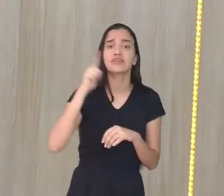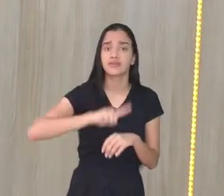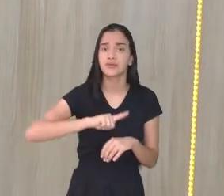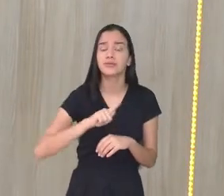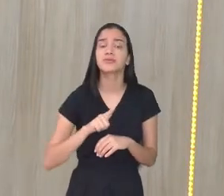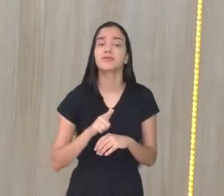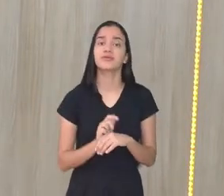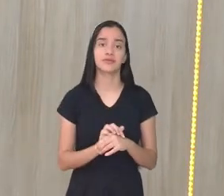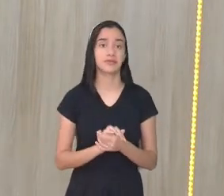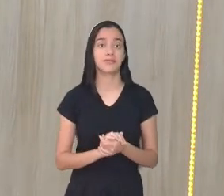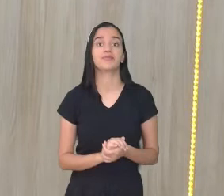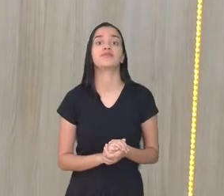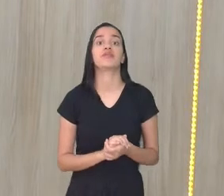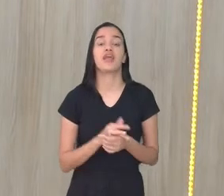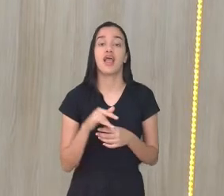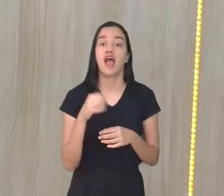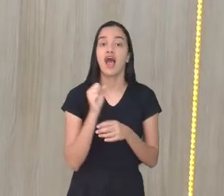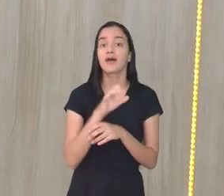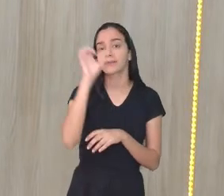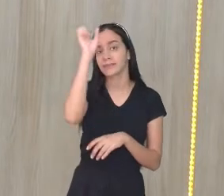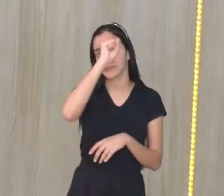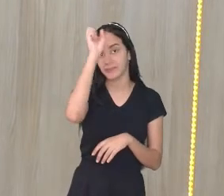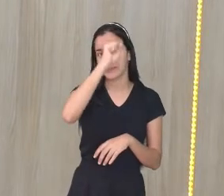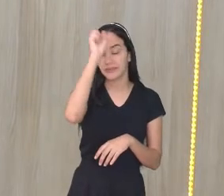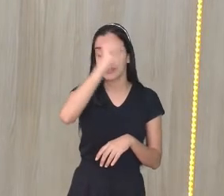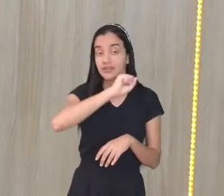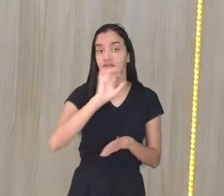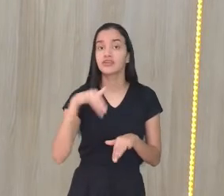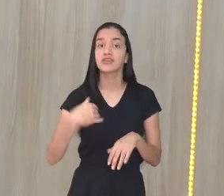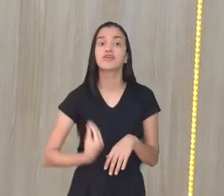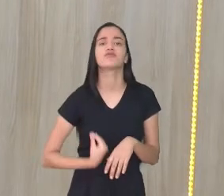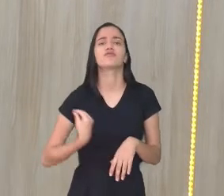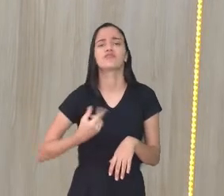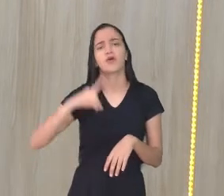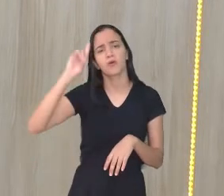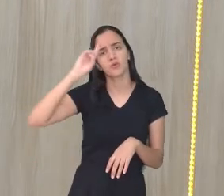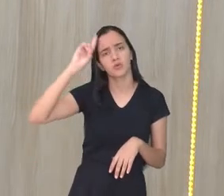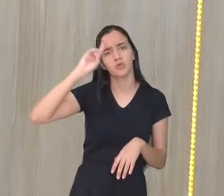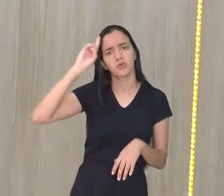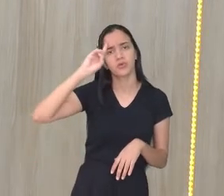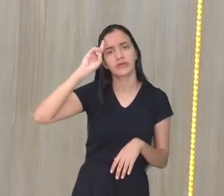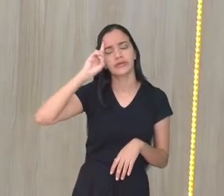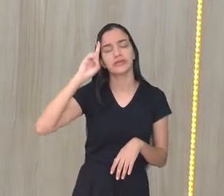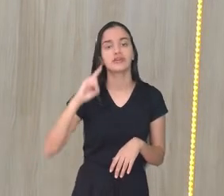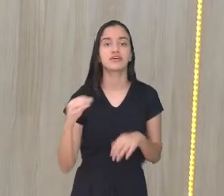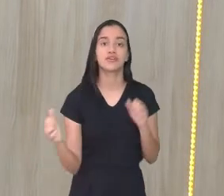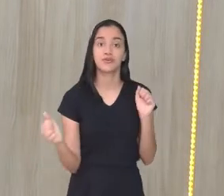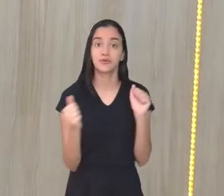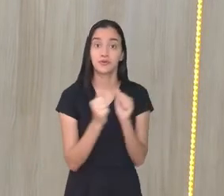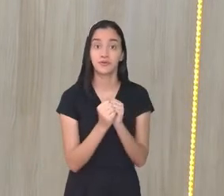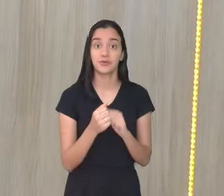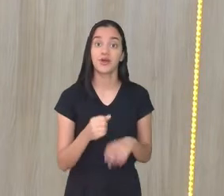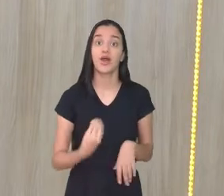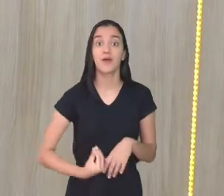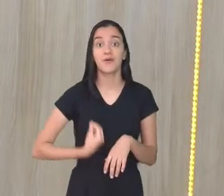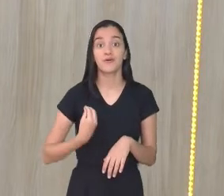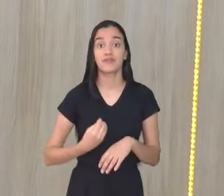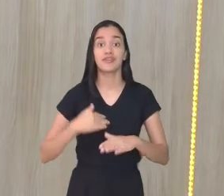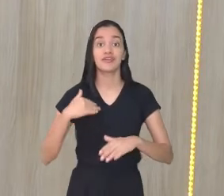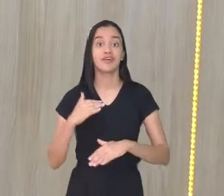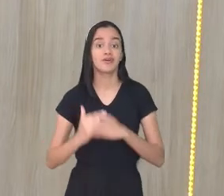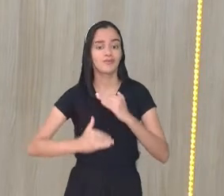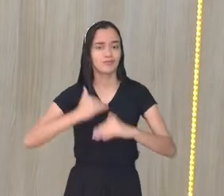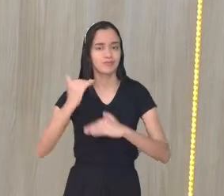tempo de recompor a aprendizagem. Então, vida cotidiana junto com a vida seguindo,